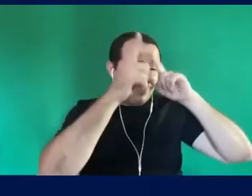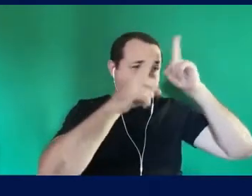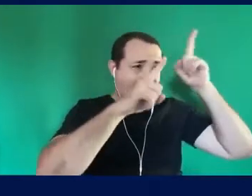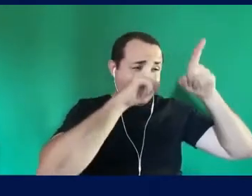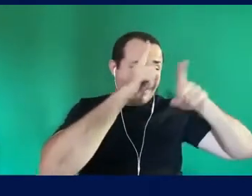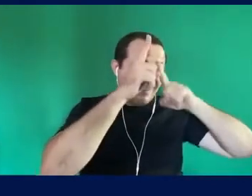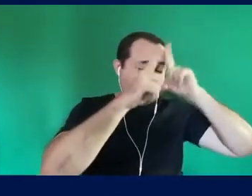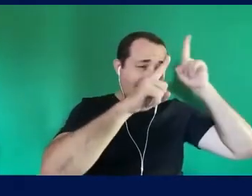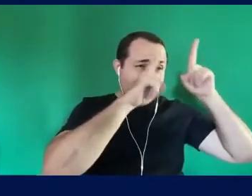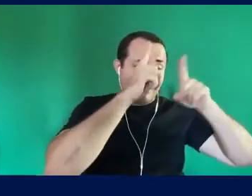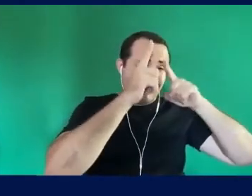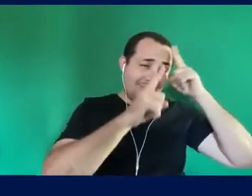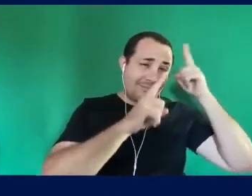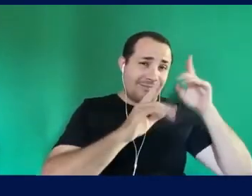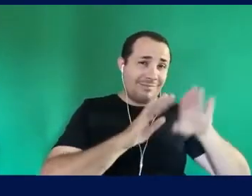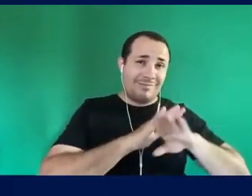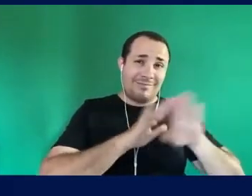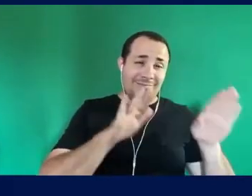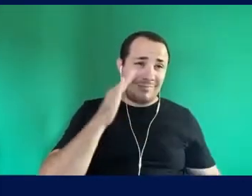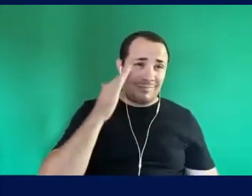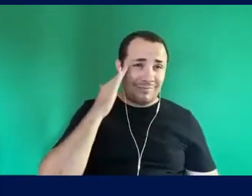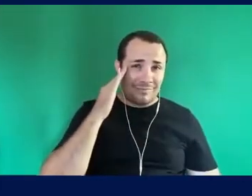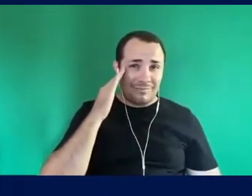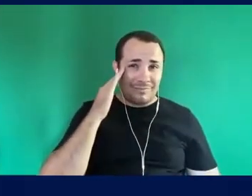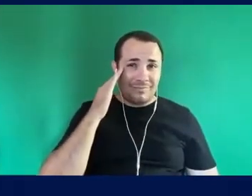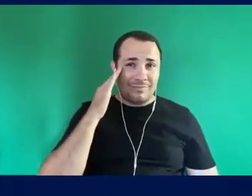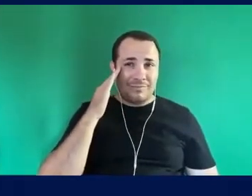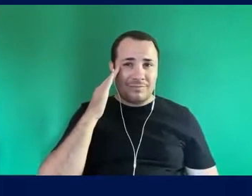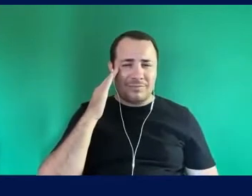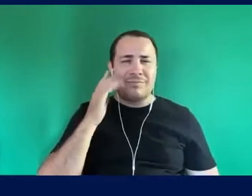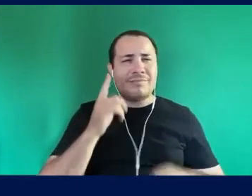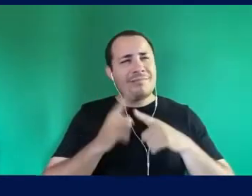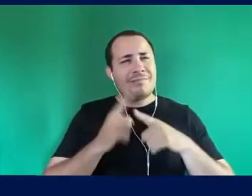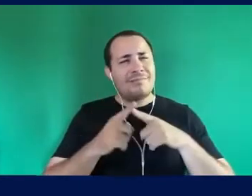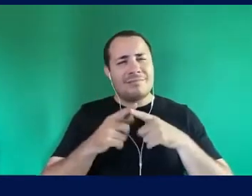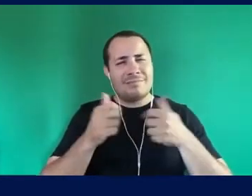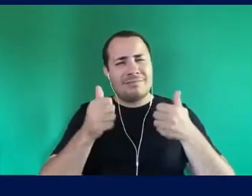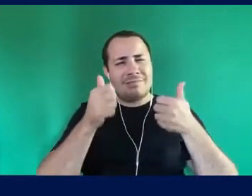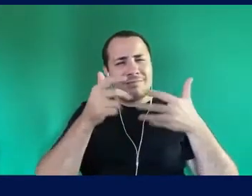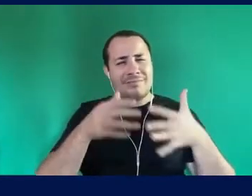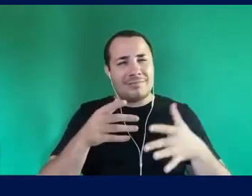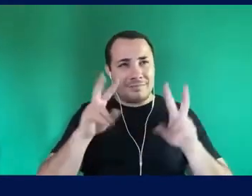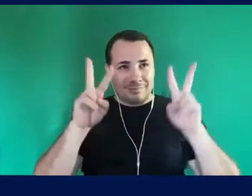E portanto Nós temos que entender Aqui Por que eu tô chamando A atenção pra isso Porque na arte da fala